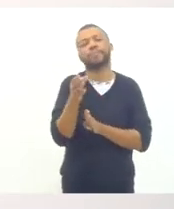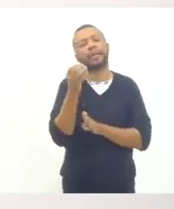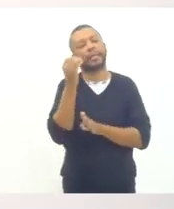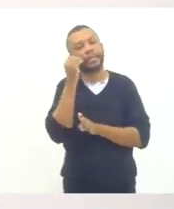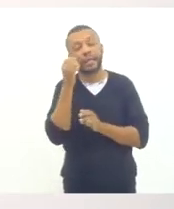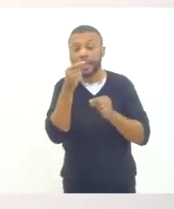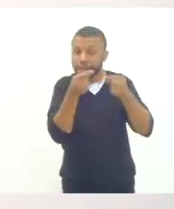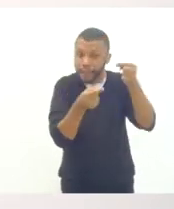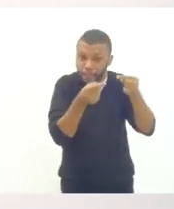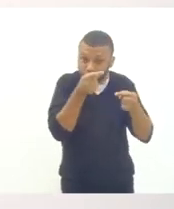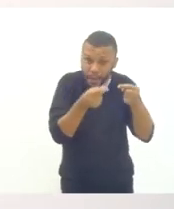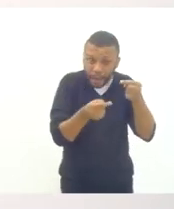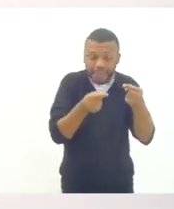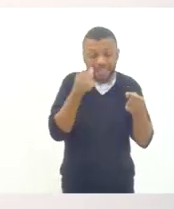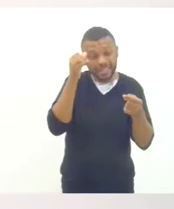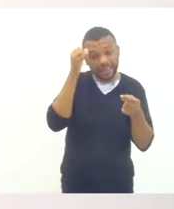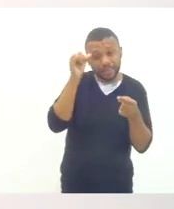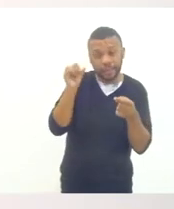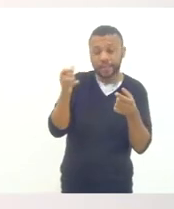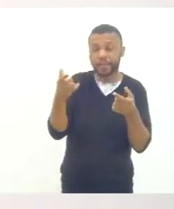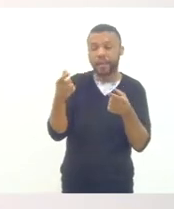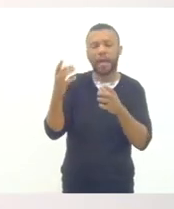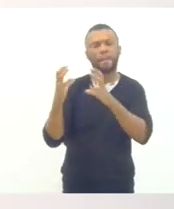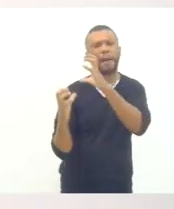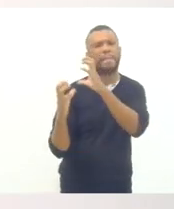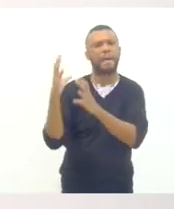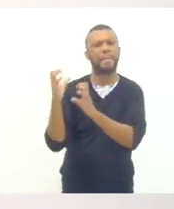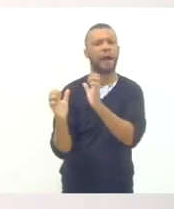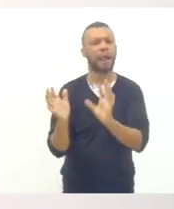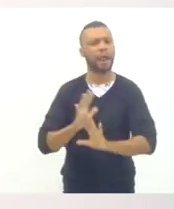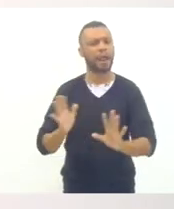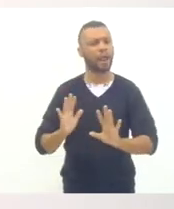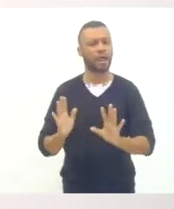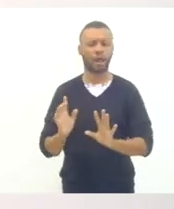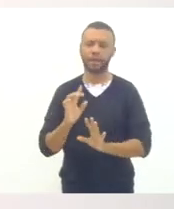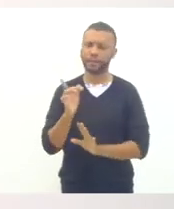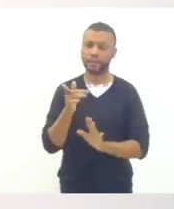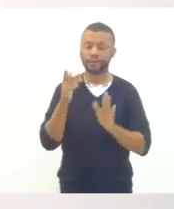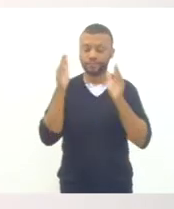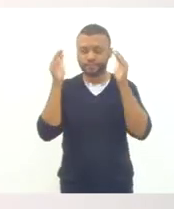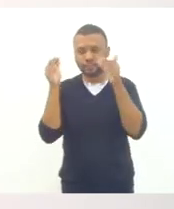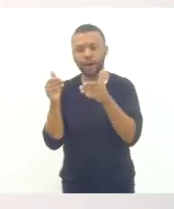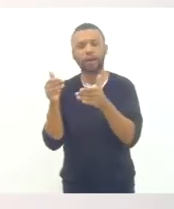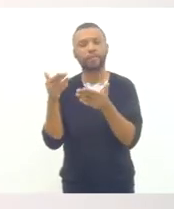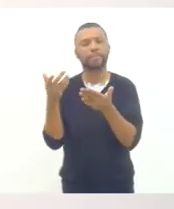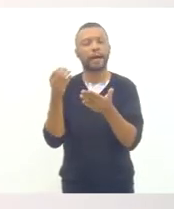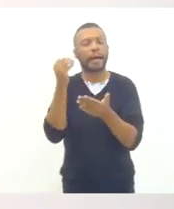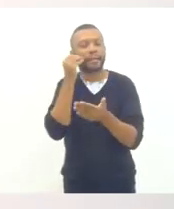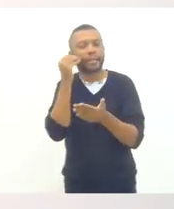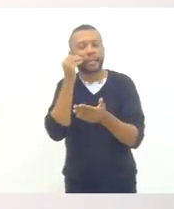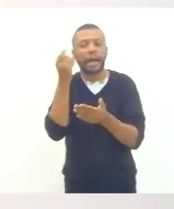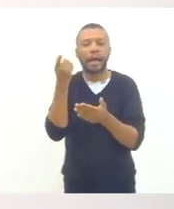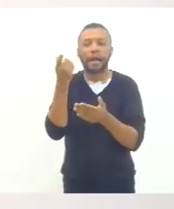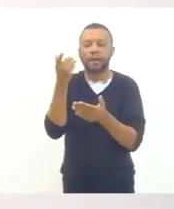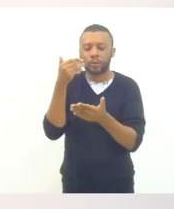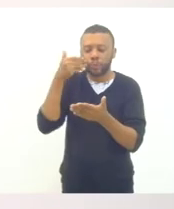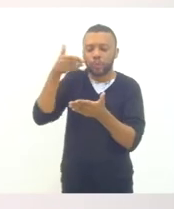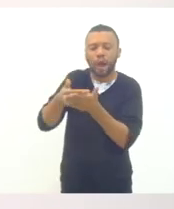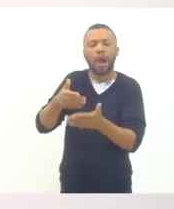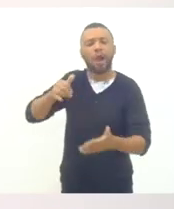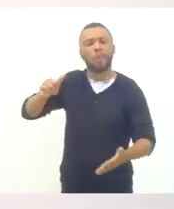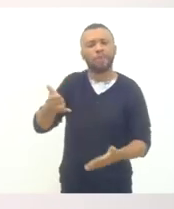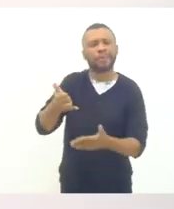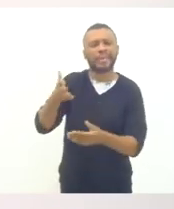outro e que também não se paute para uma lógica de tensão eleitoral que não